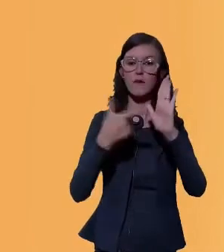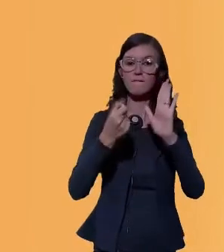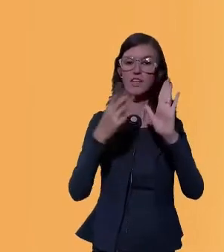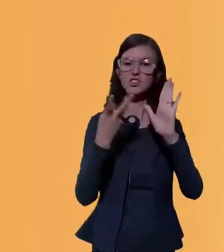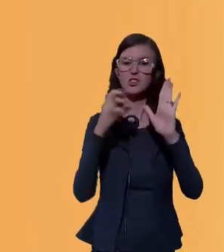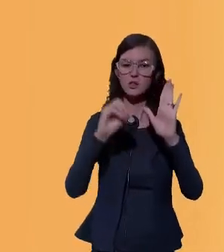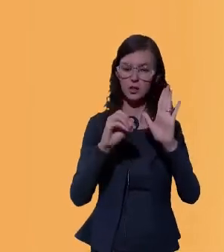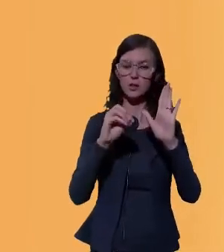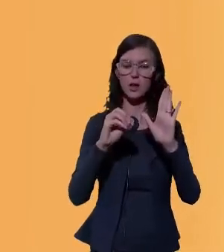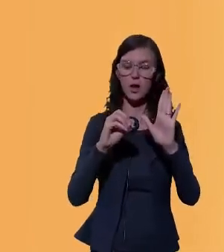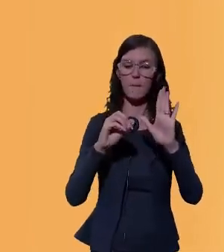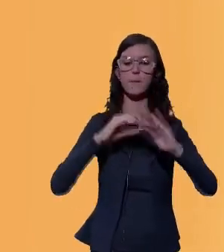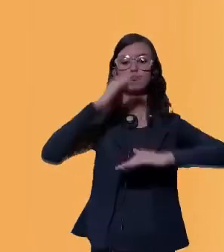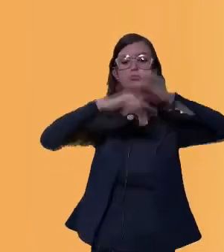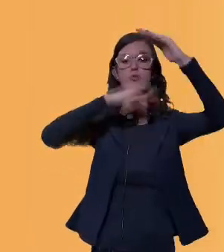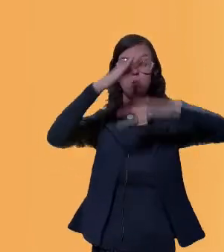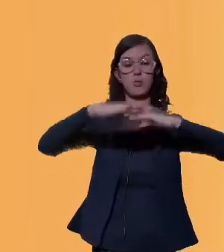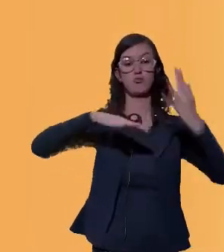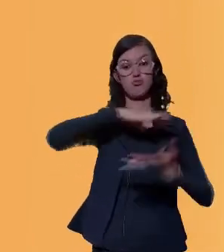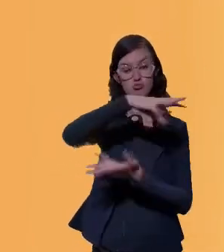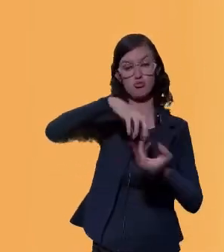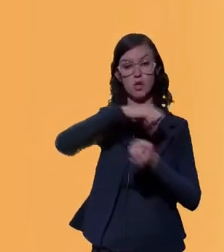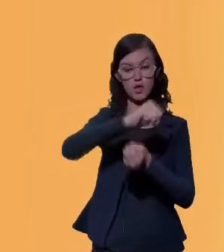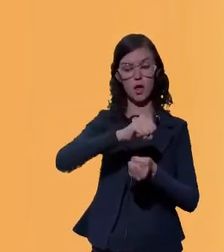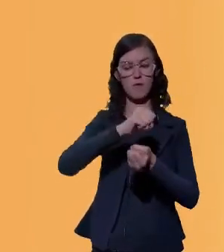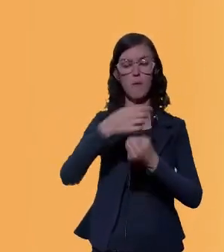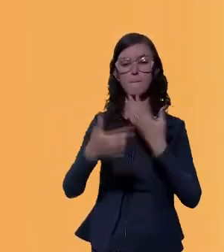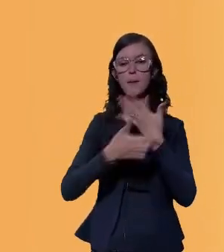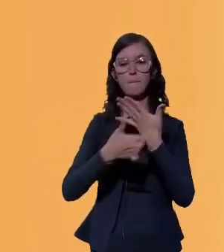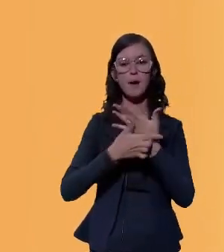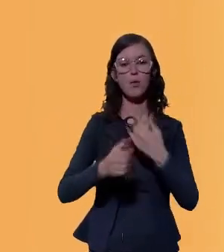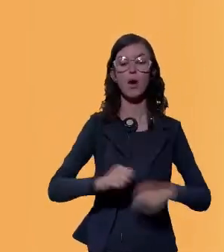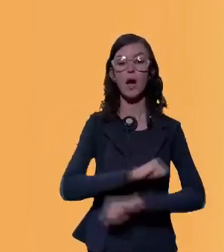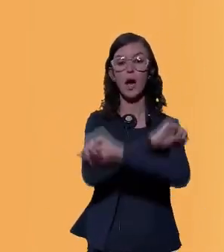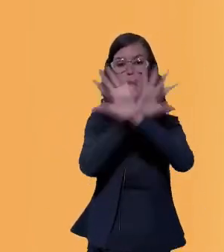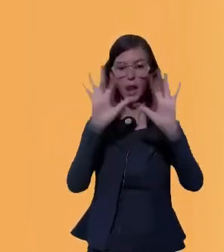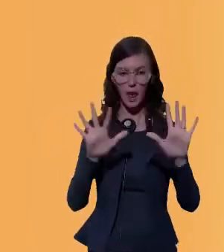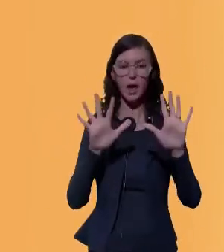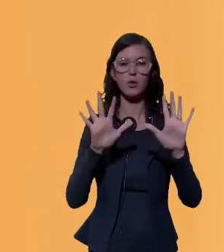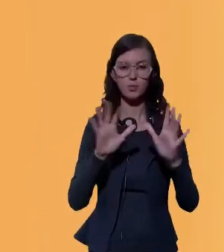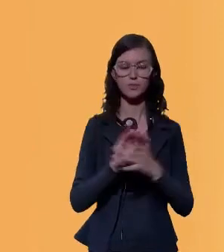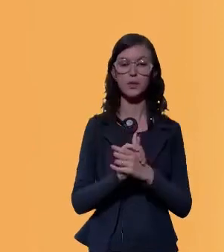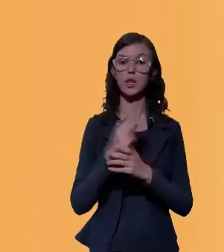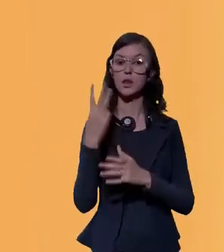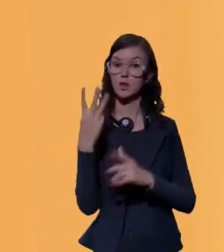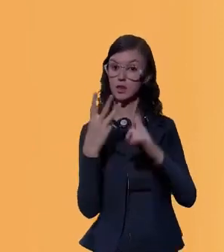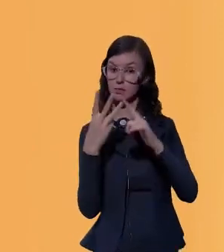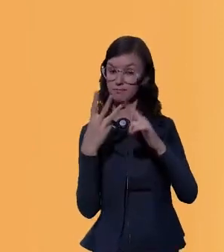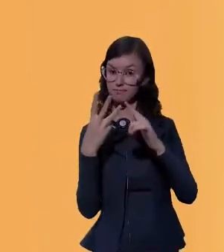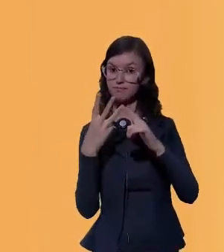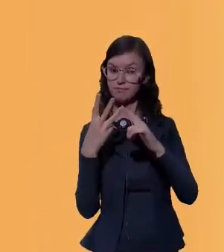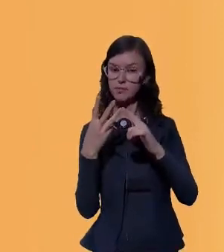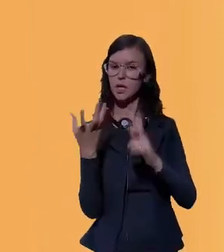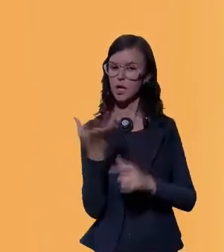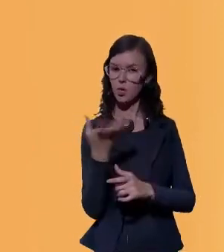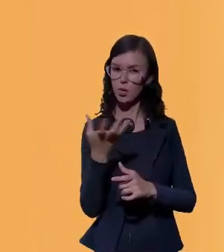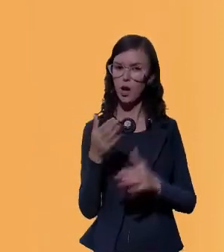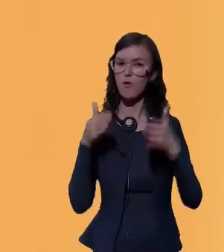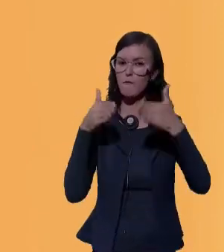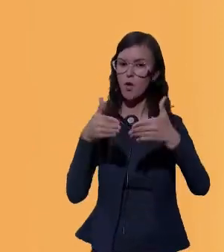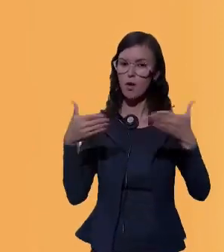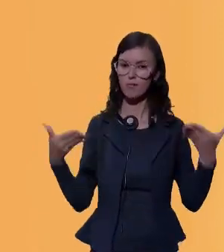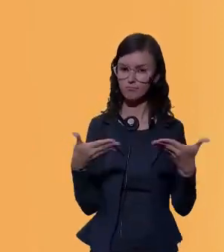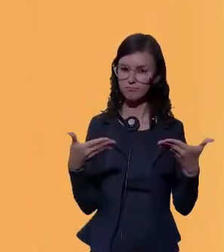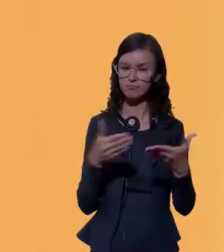sustentável com um papel claro para o Sistema Nacional de Fomento. O terceiro e último aspecto que eu queria ressaltar na minha